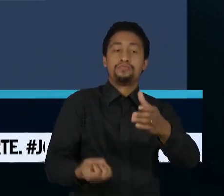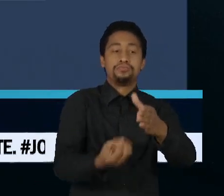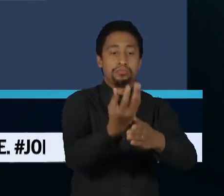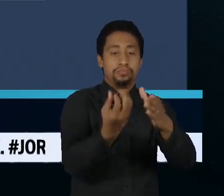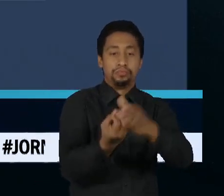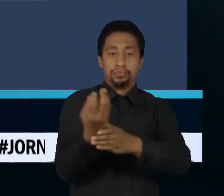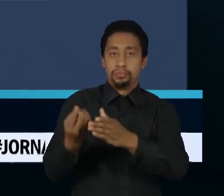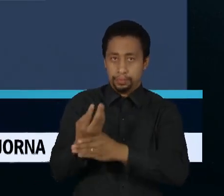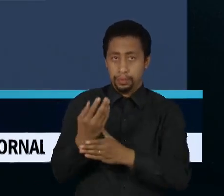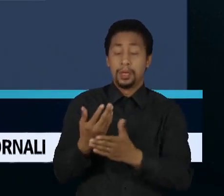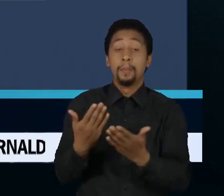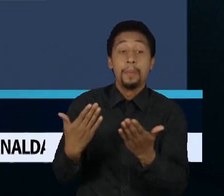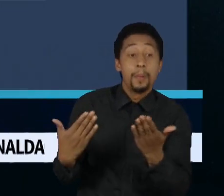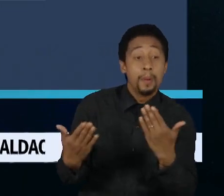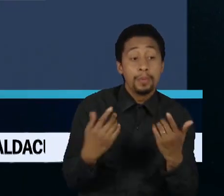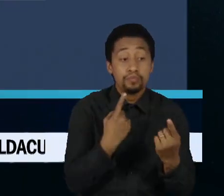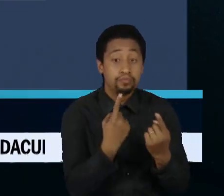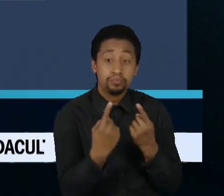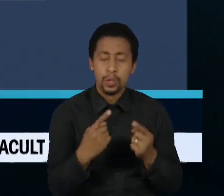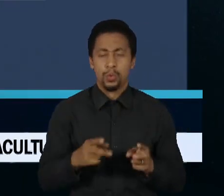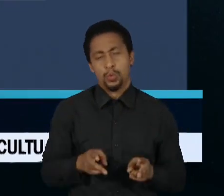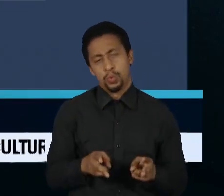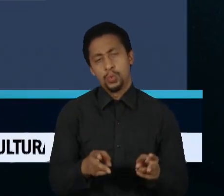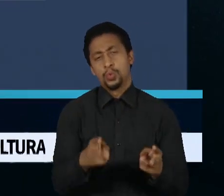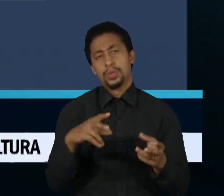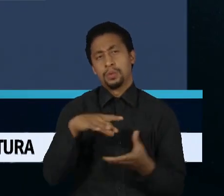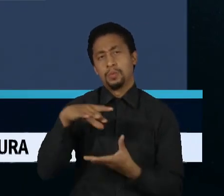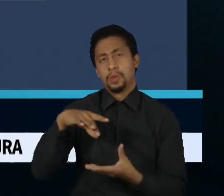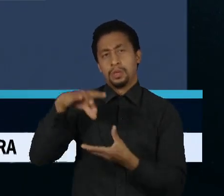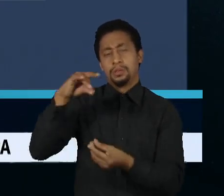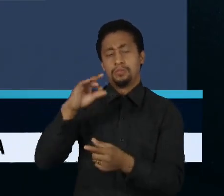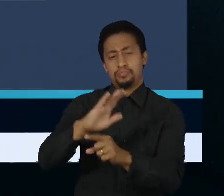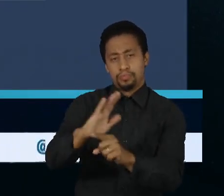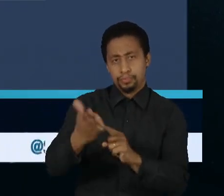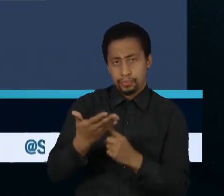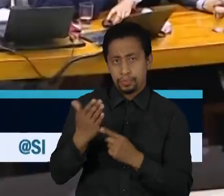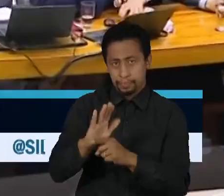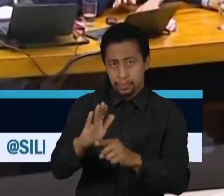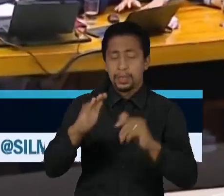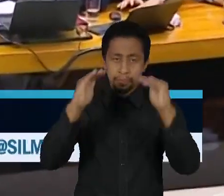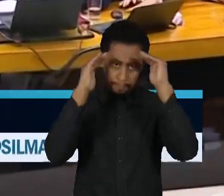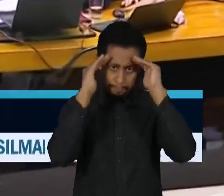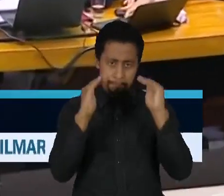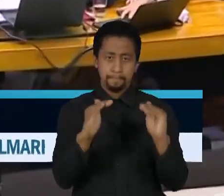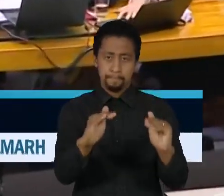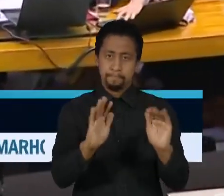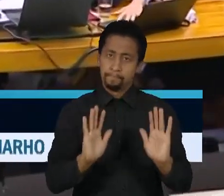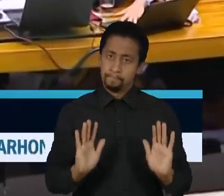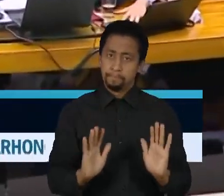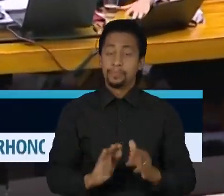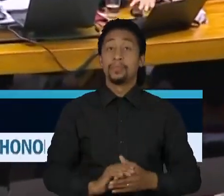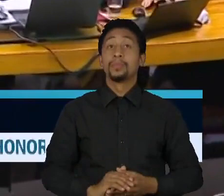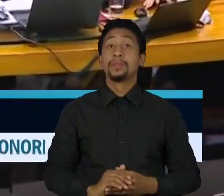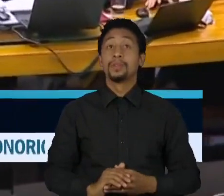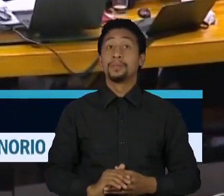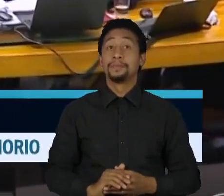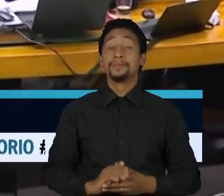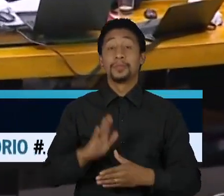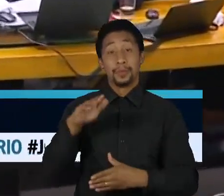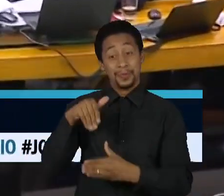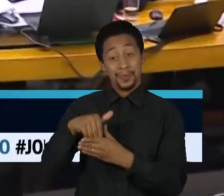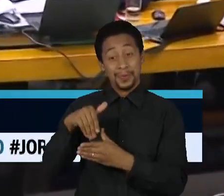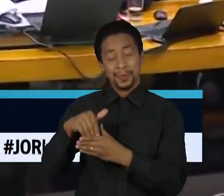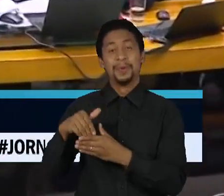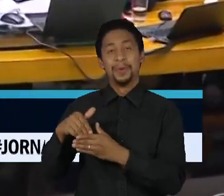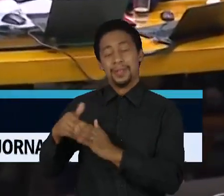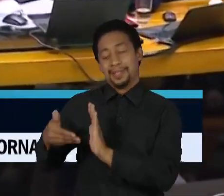continua num ambiente democrático de cooperação e respeito. Um dia depois da votação da MP na